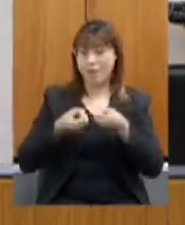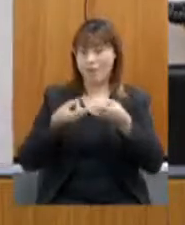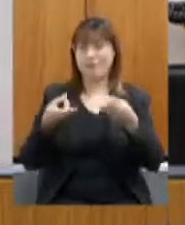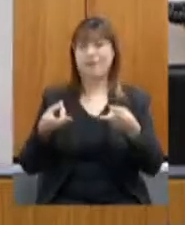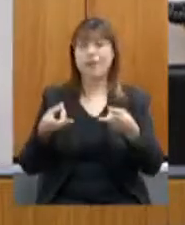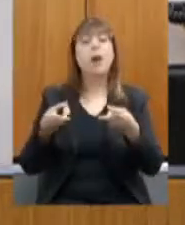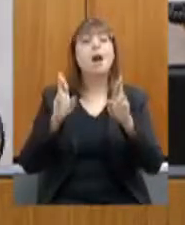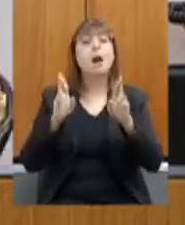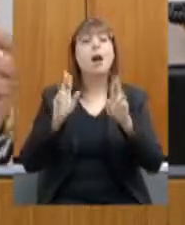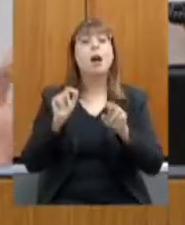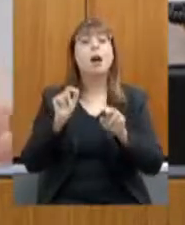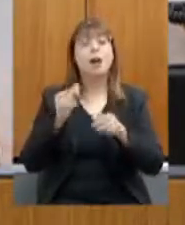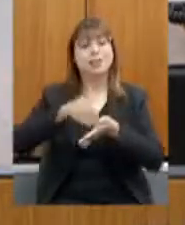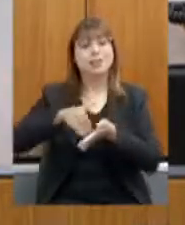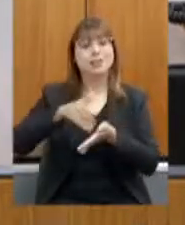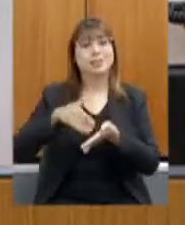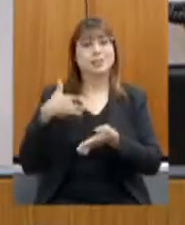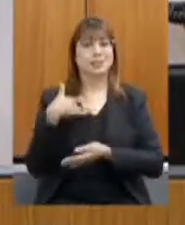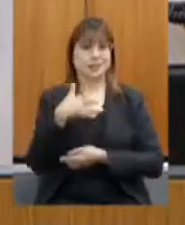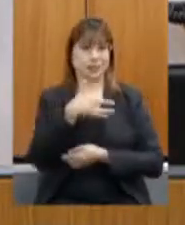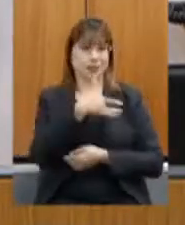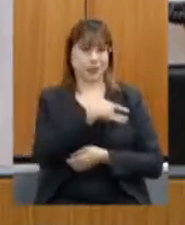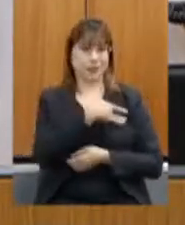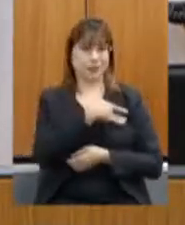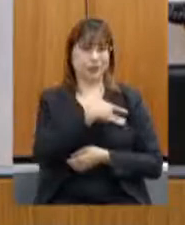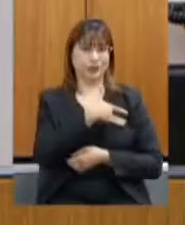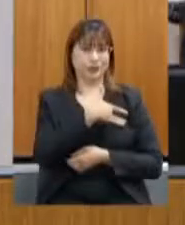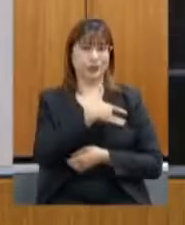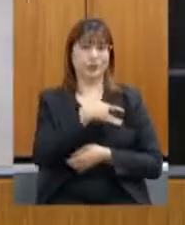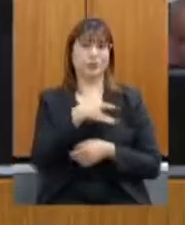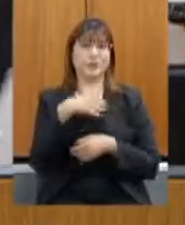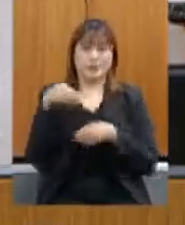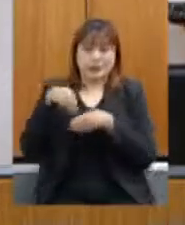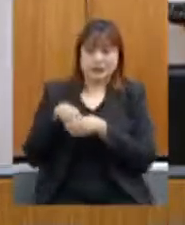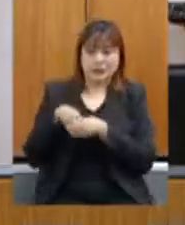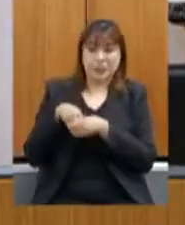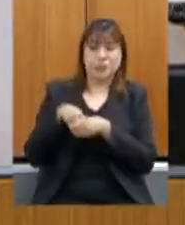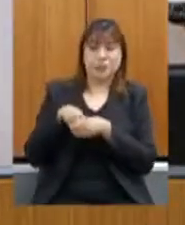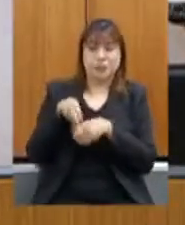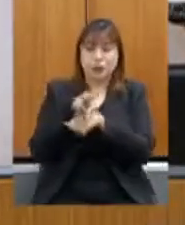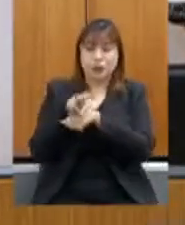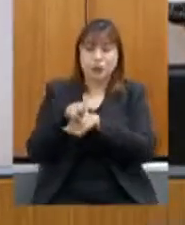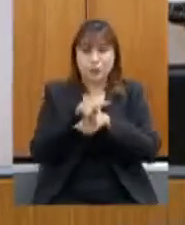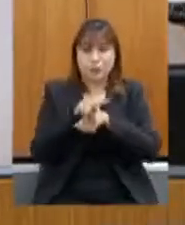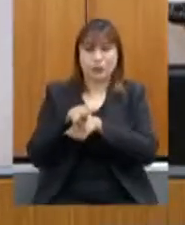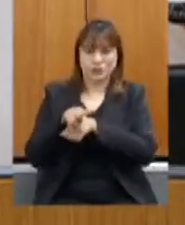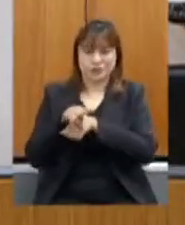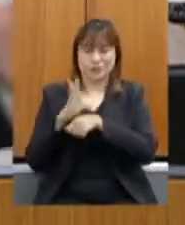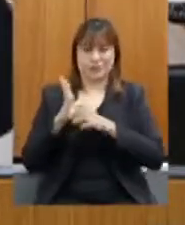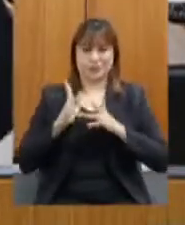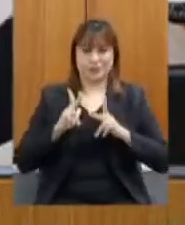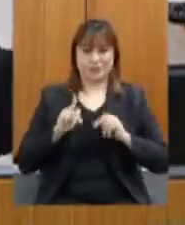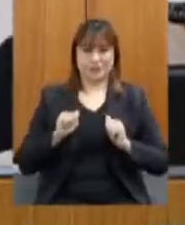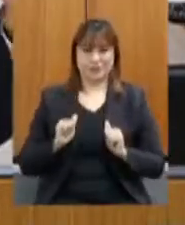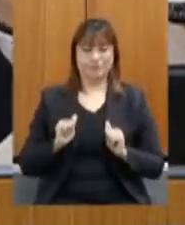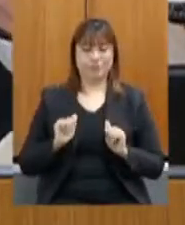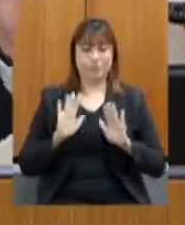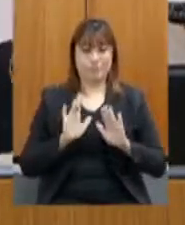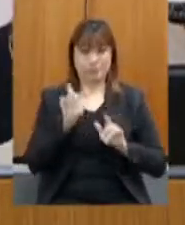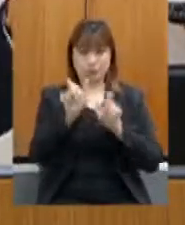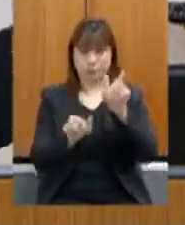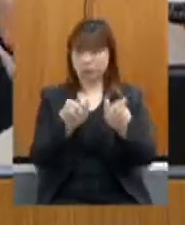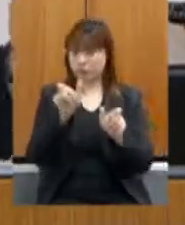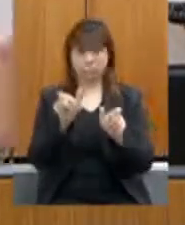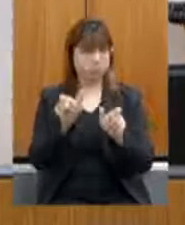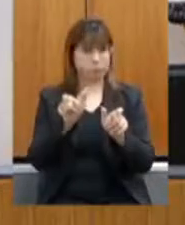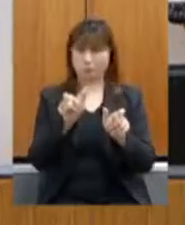passa a ser da Secretaria de Saúde dentro da vigilância sanitária. O consumidor não sabe disso, o consumidor precisa